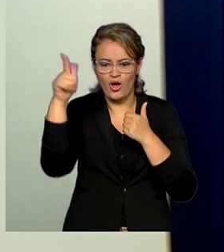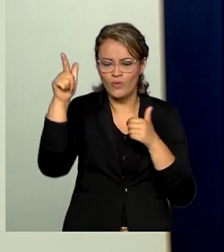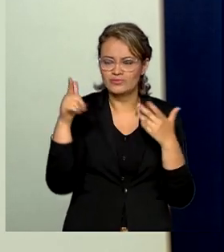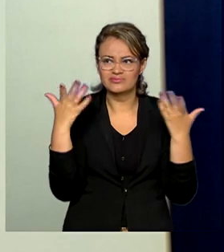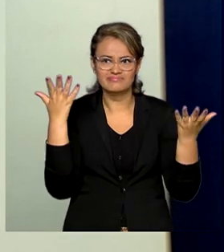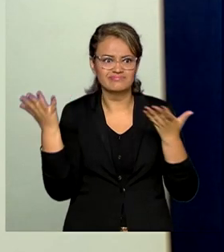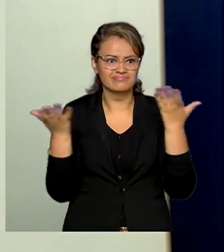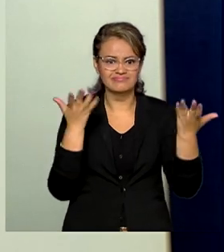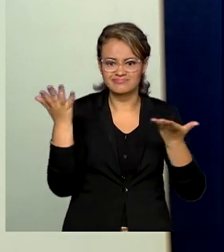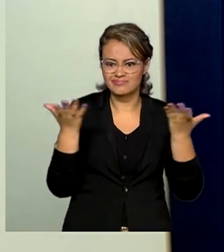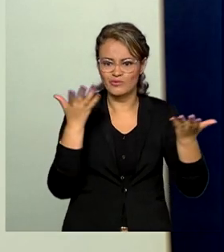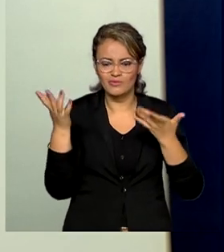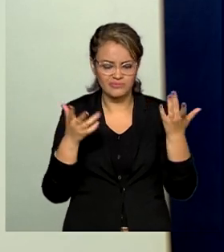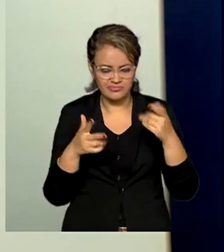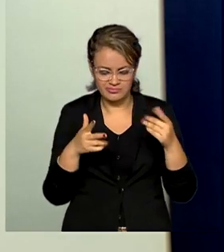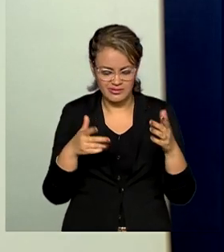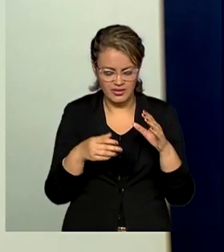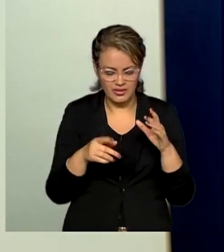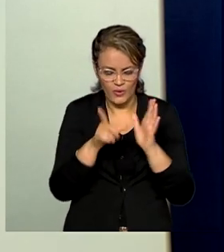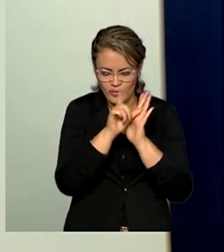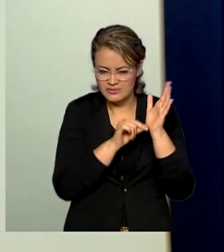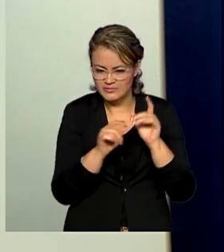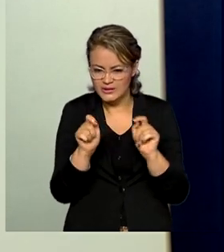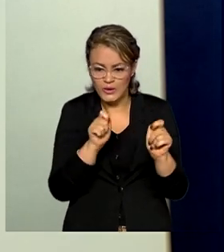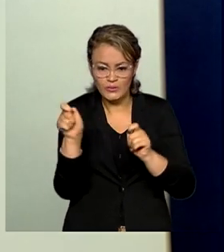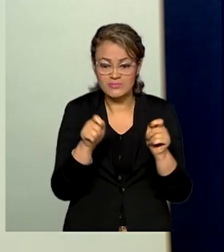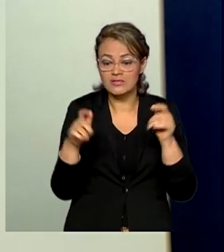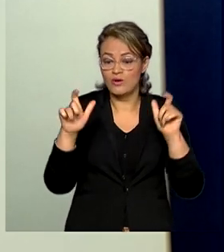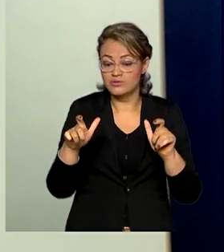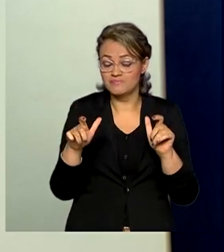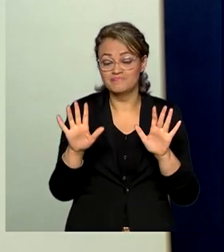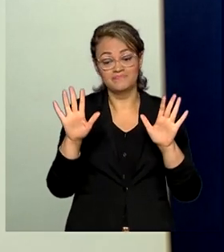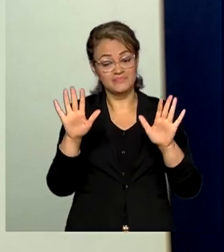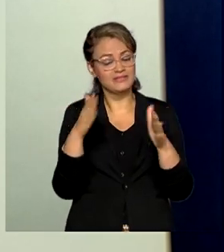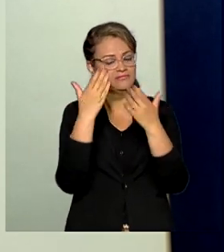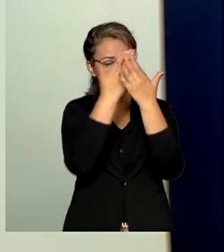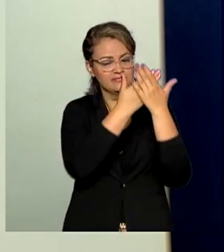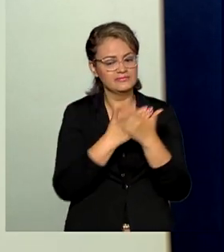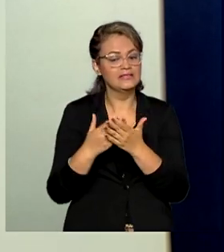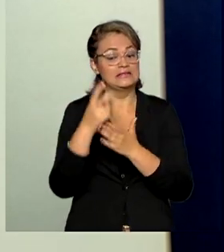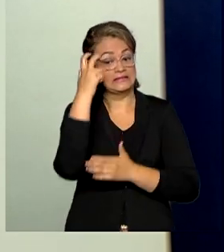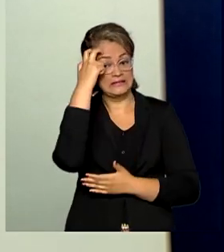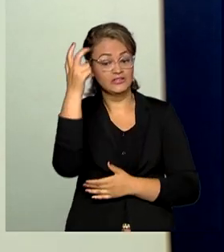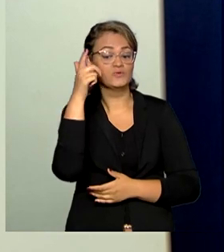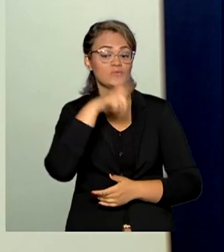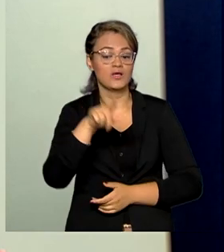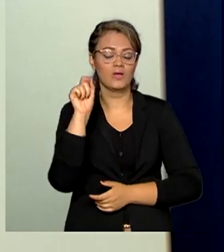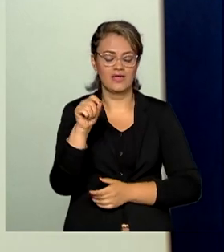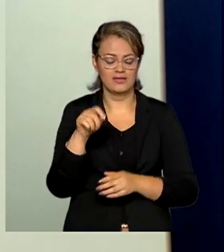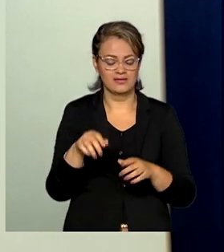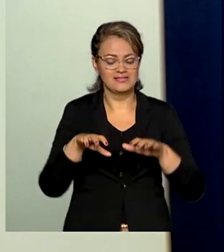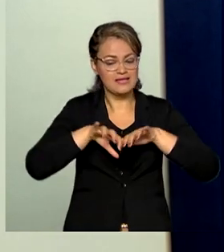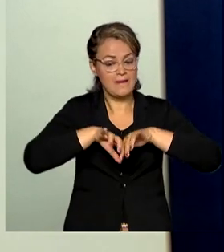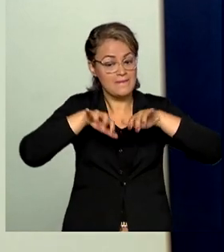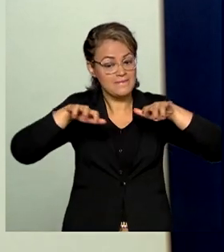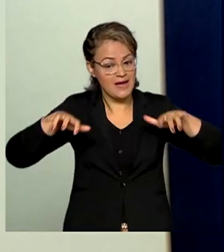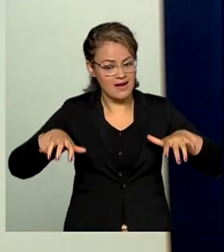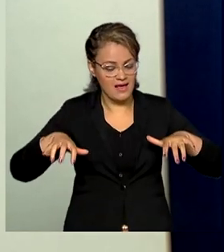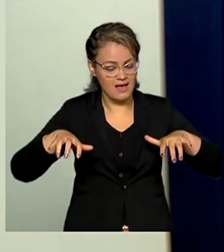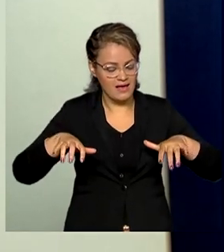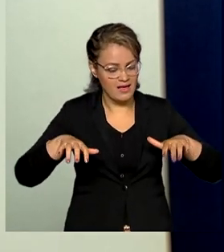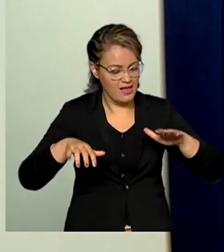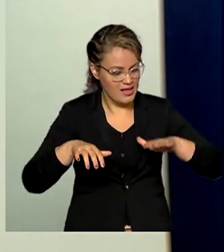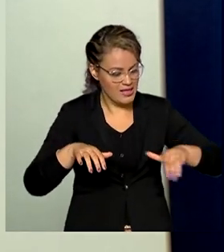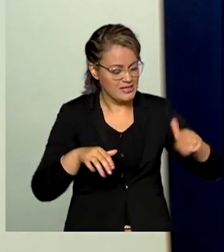sabia muito bem onde cortar esse orçamento. A solução encontrada, que foi uma solução bastante inteligente, foi separar o